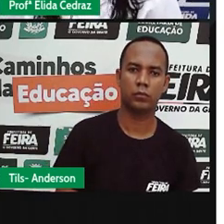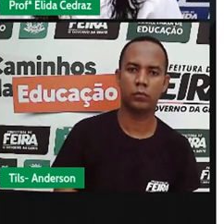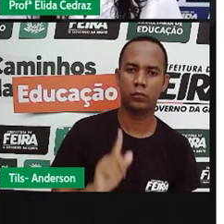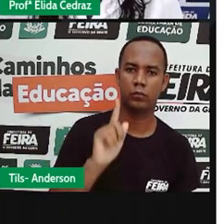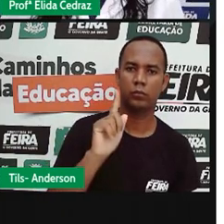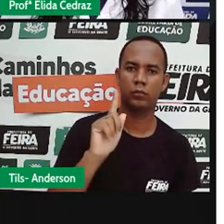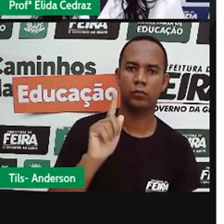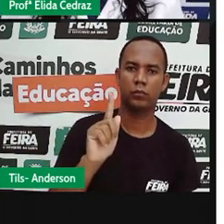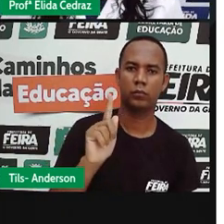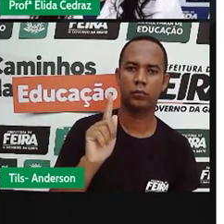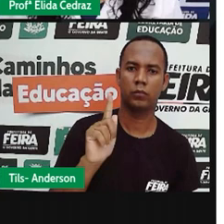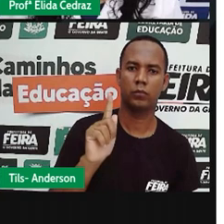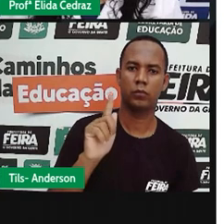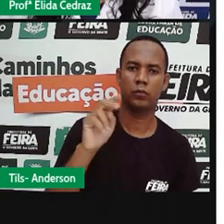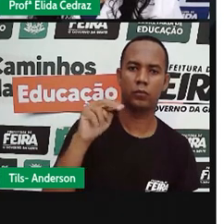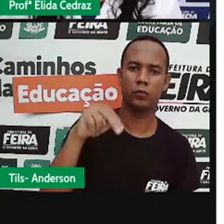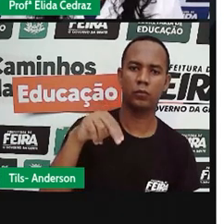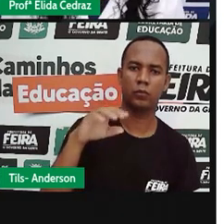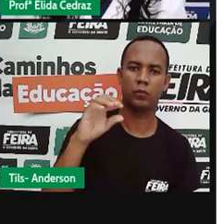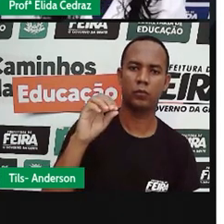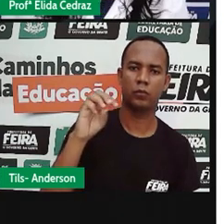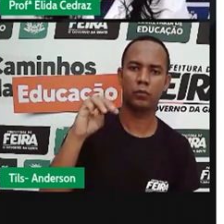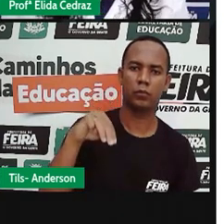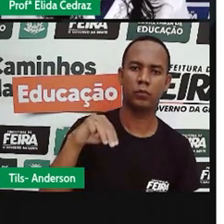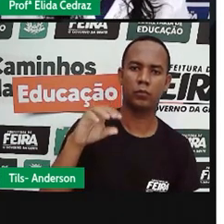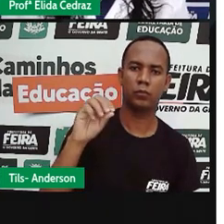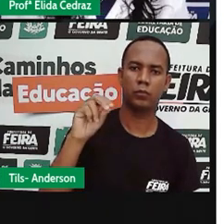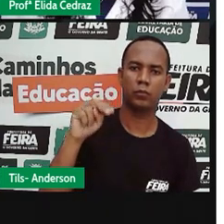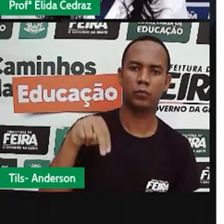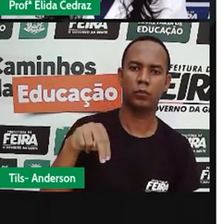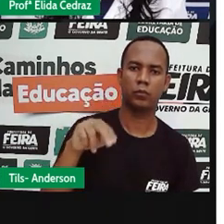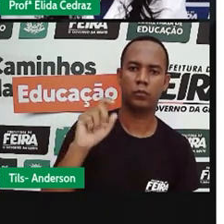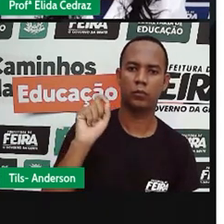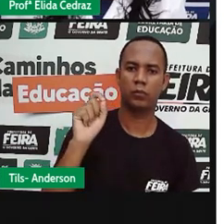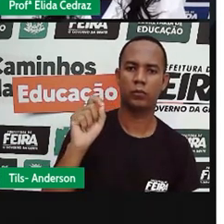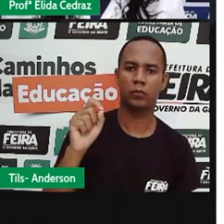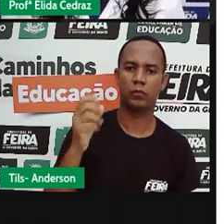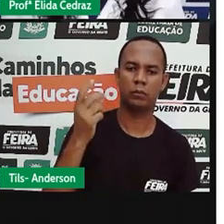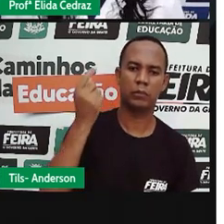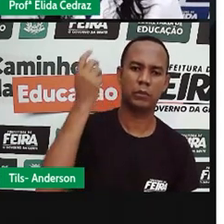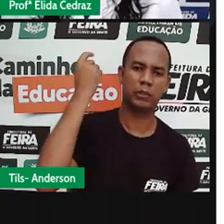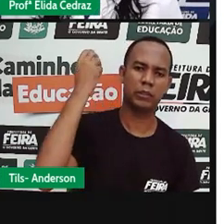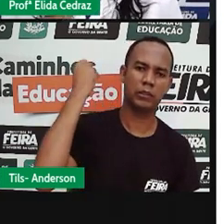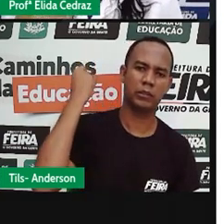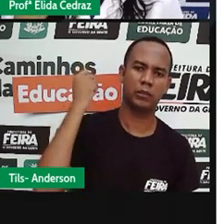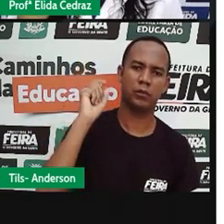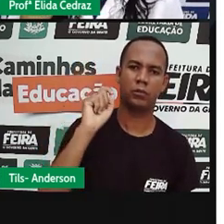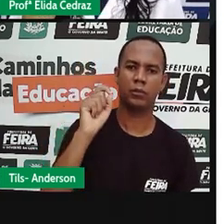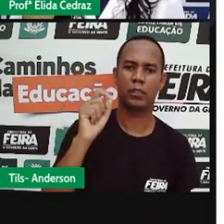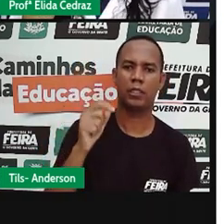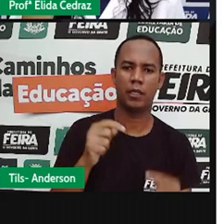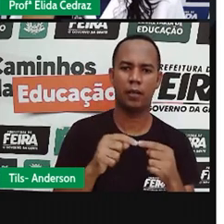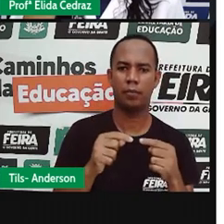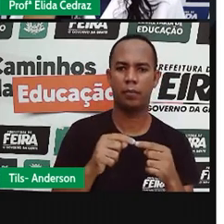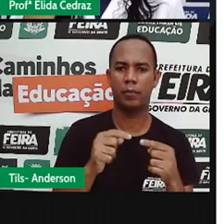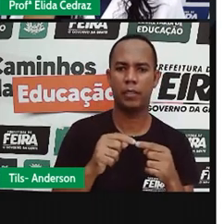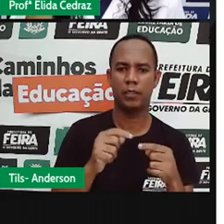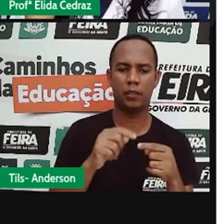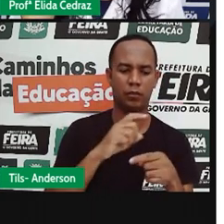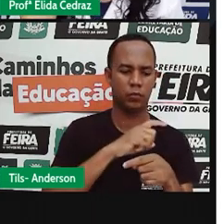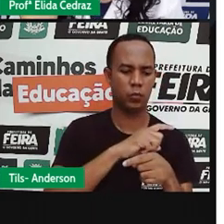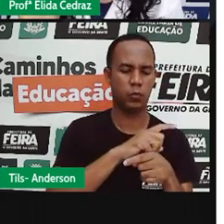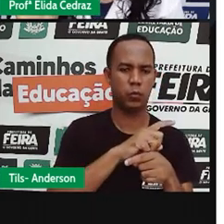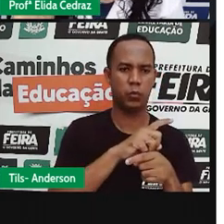Aqui está o significado de dinomão, antigo instrumento composto de um ponteiro vertical